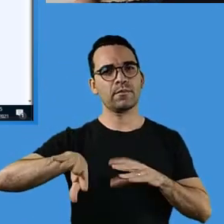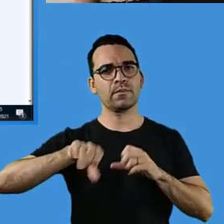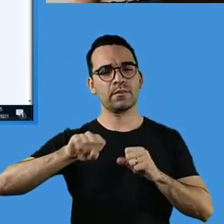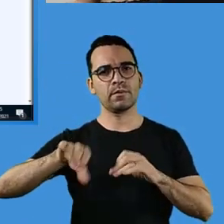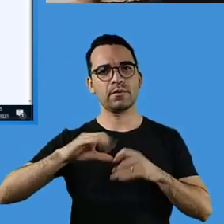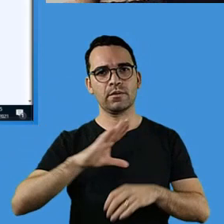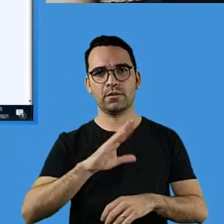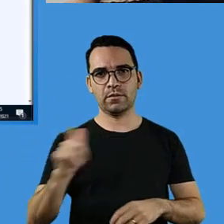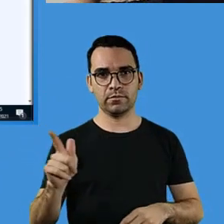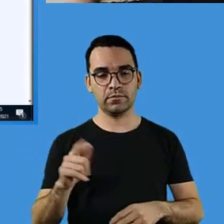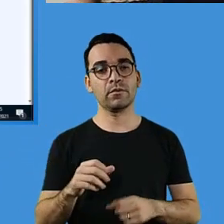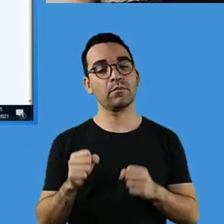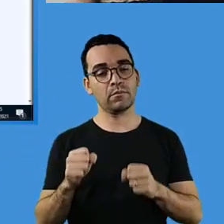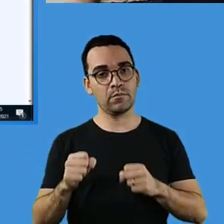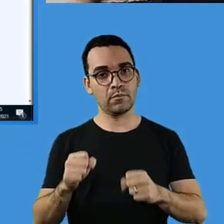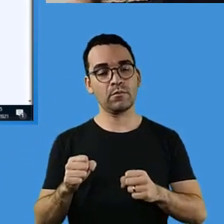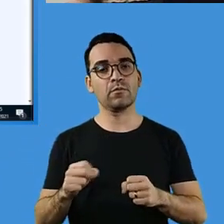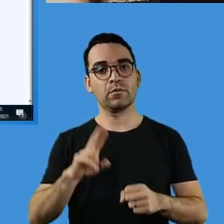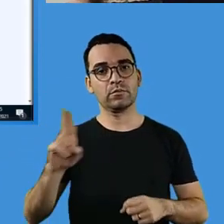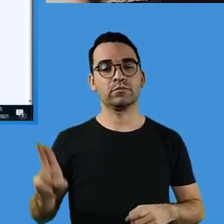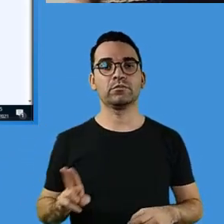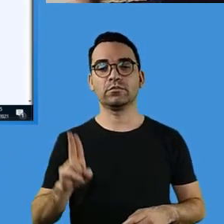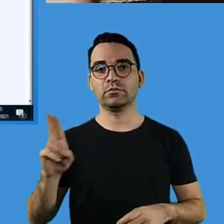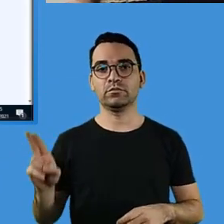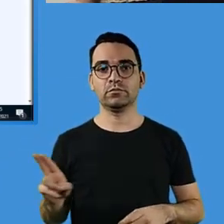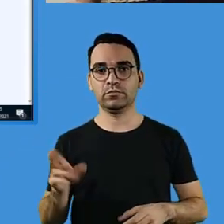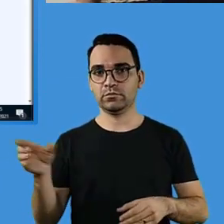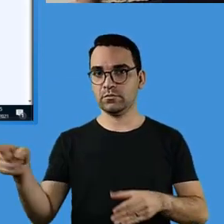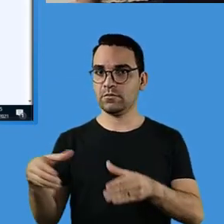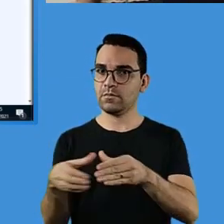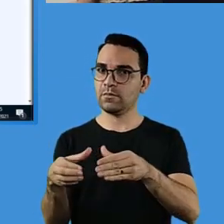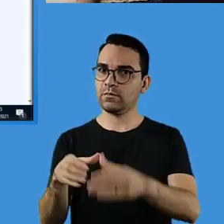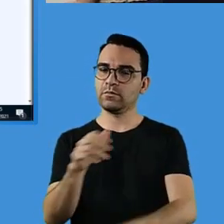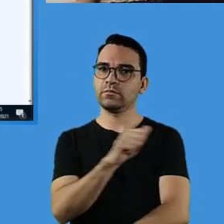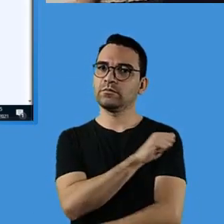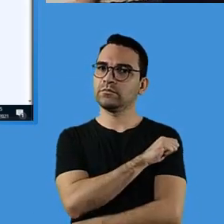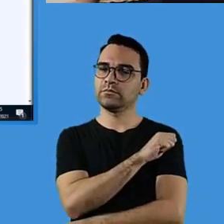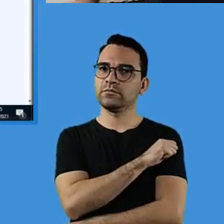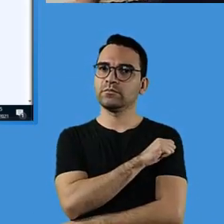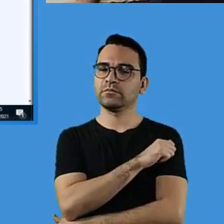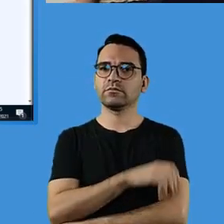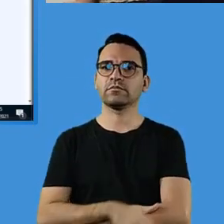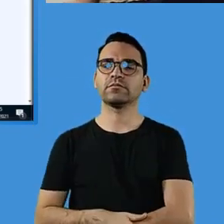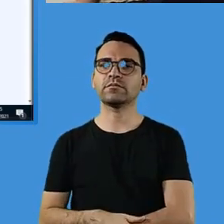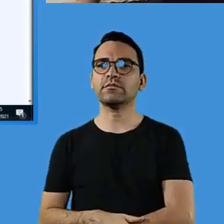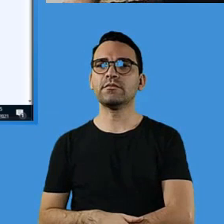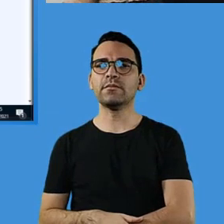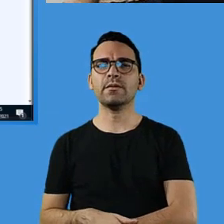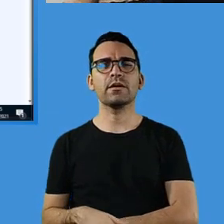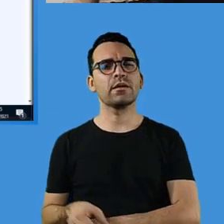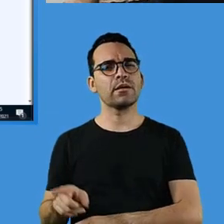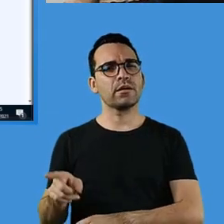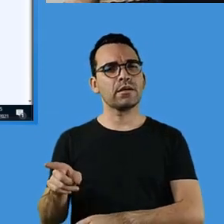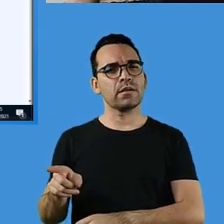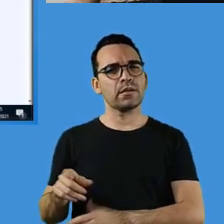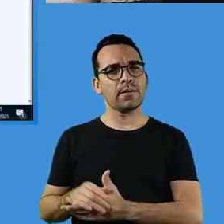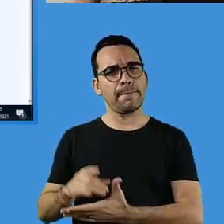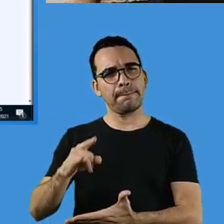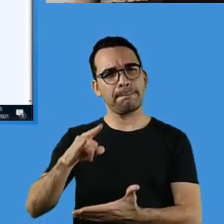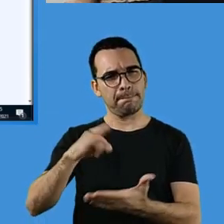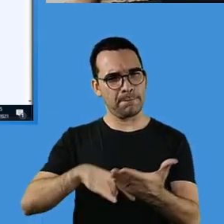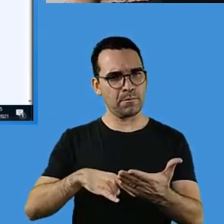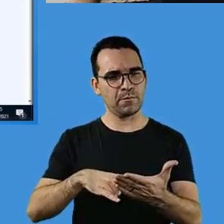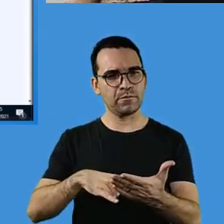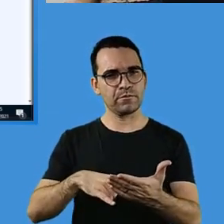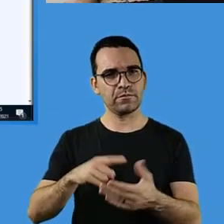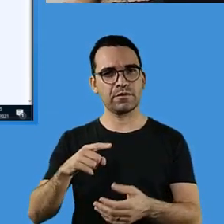esse diagnóstico com os alunos. e esse teste do segundo ano, ele está dividido em